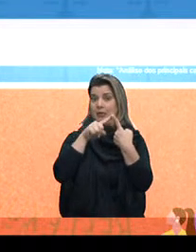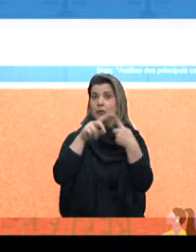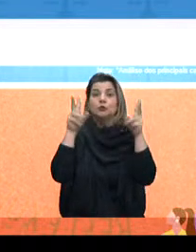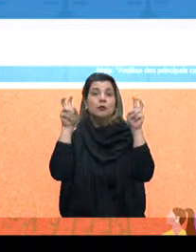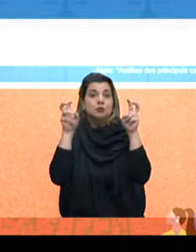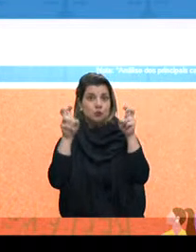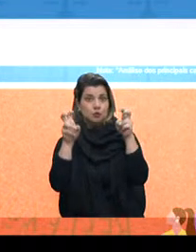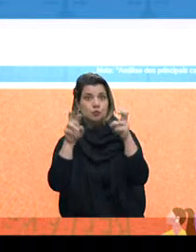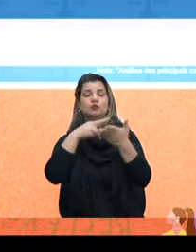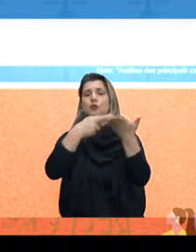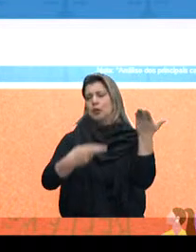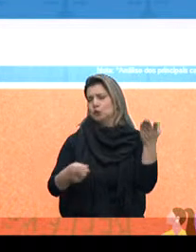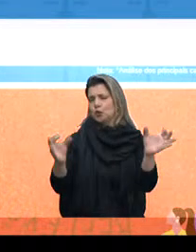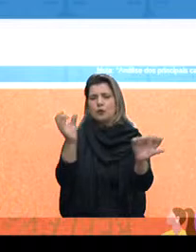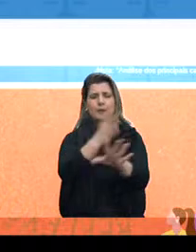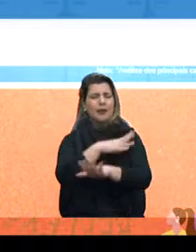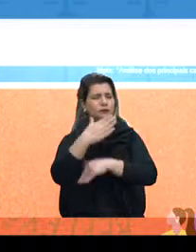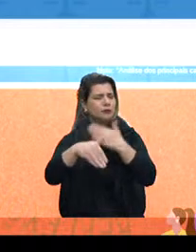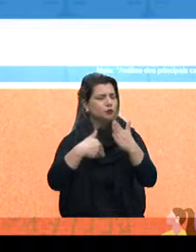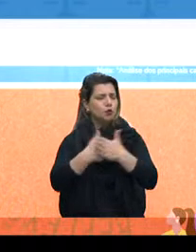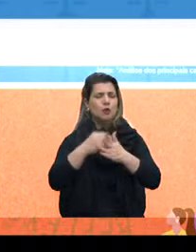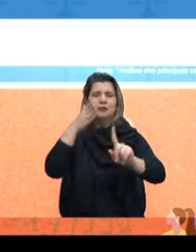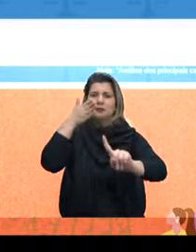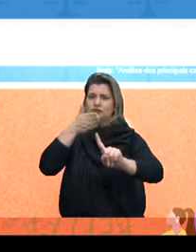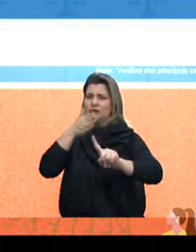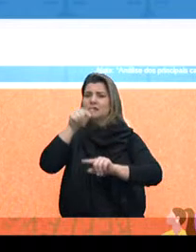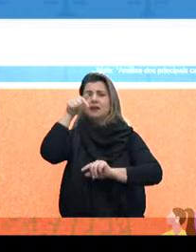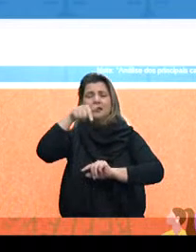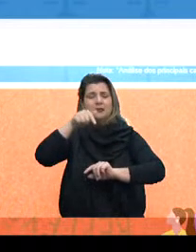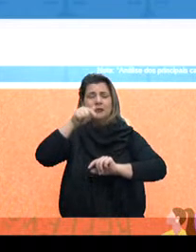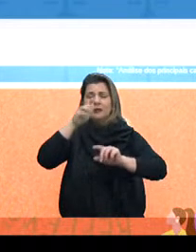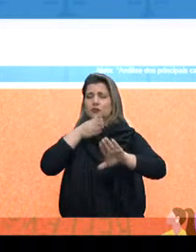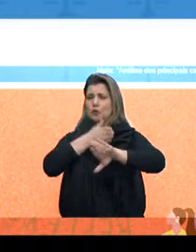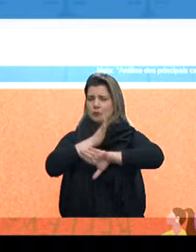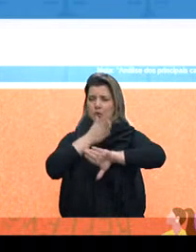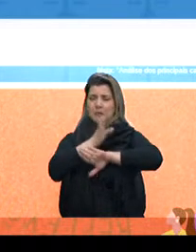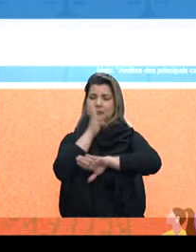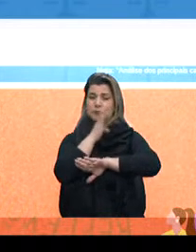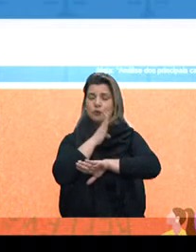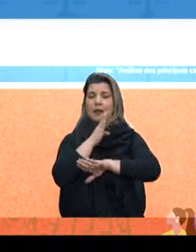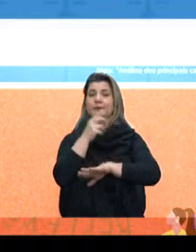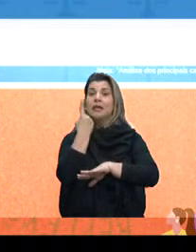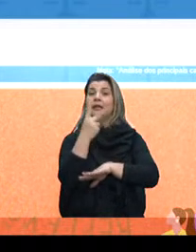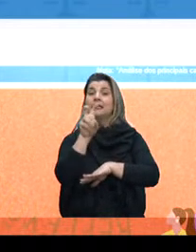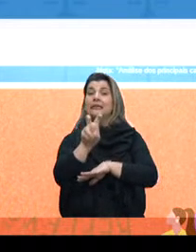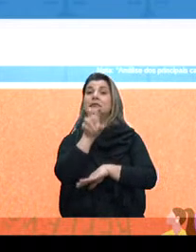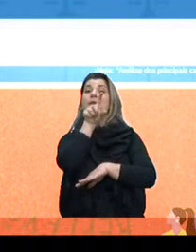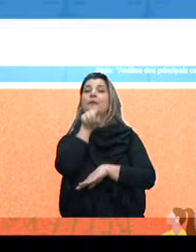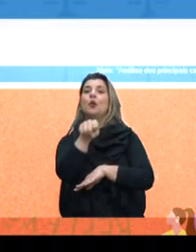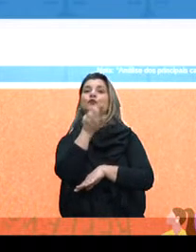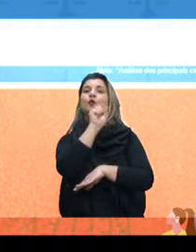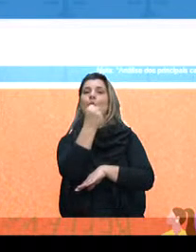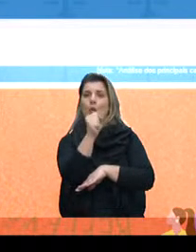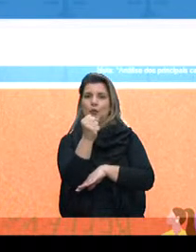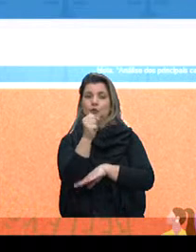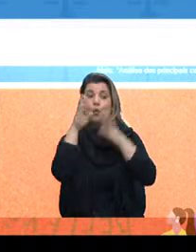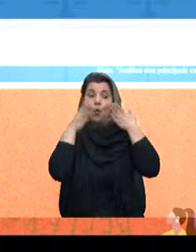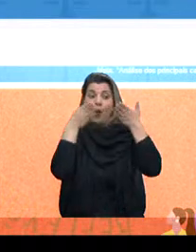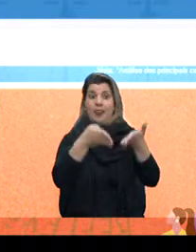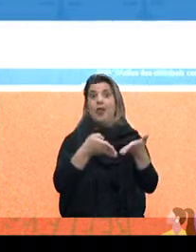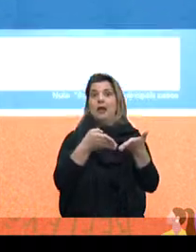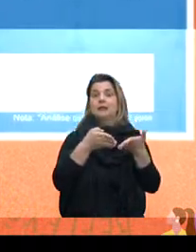relatório completo tem todas as indicações ali, aqui eu estou passando em função do tempo, 15.8 disseram que o olhar da Assembleia é para a